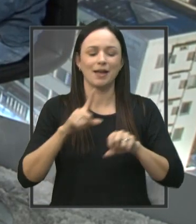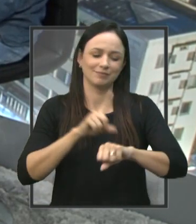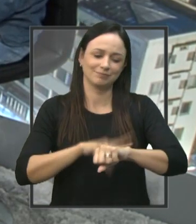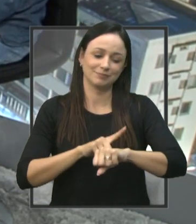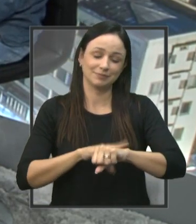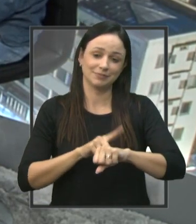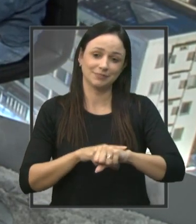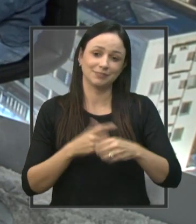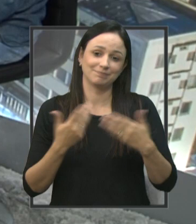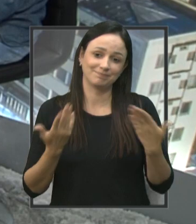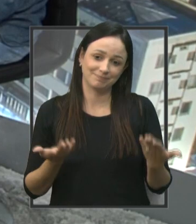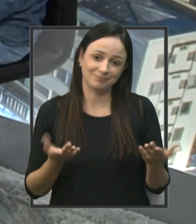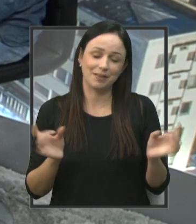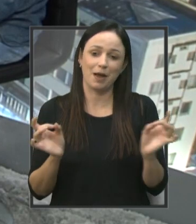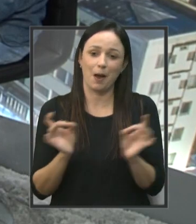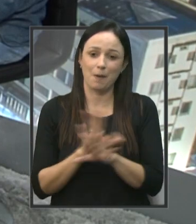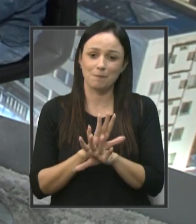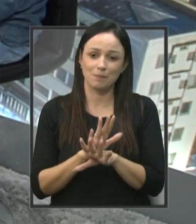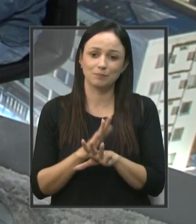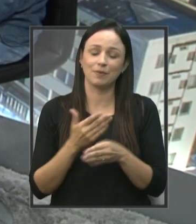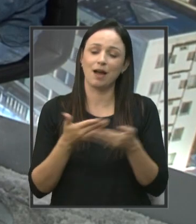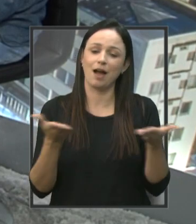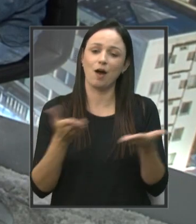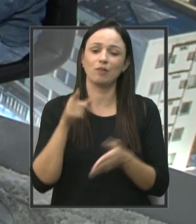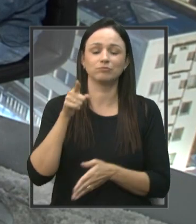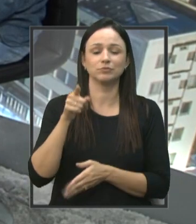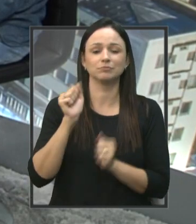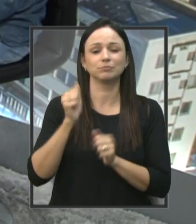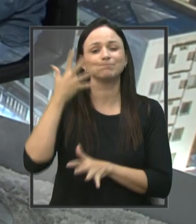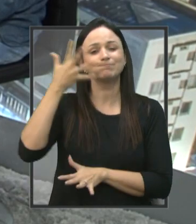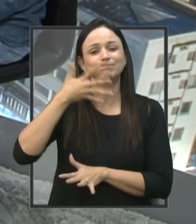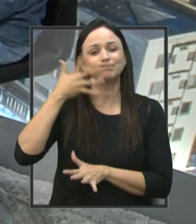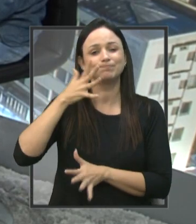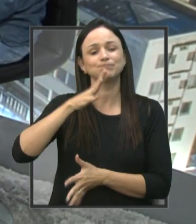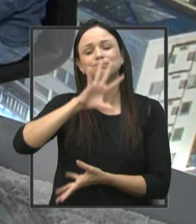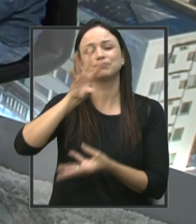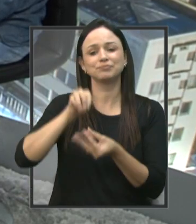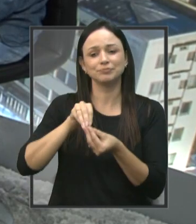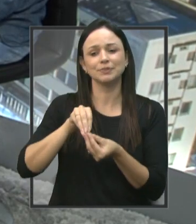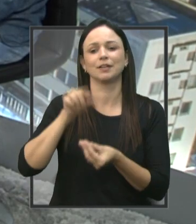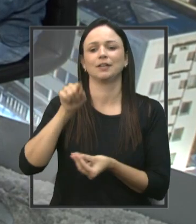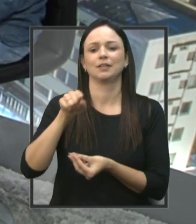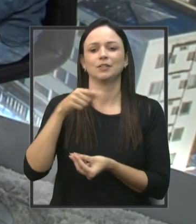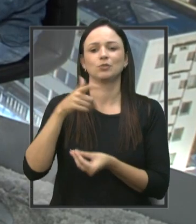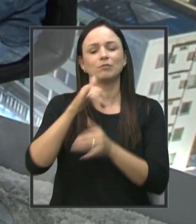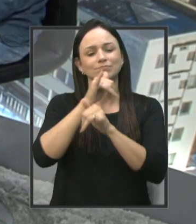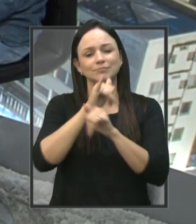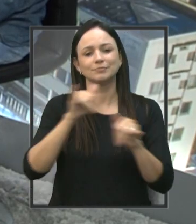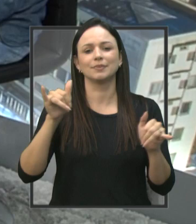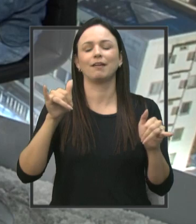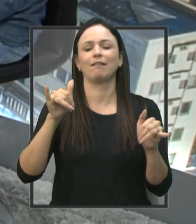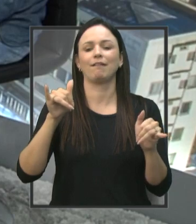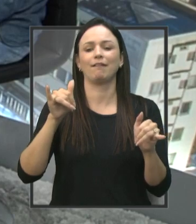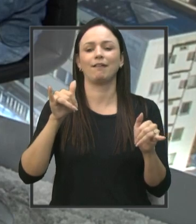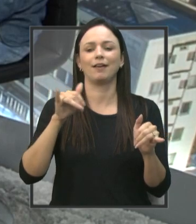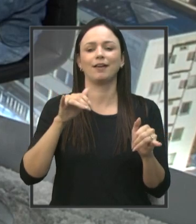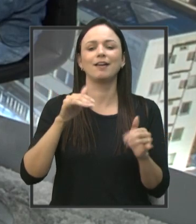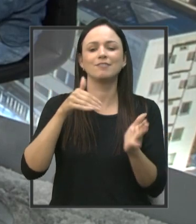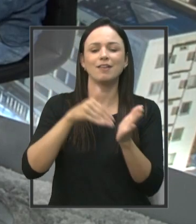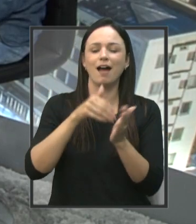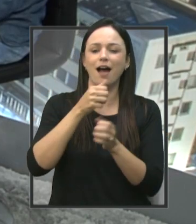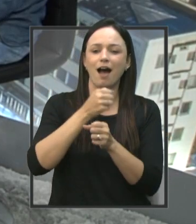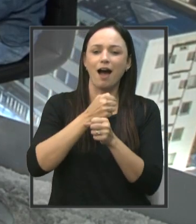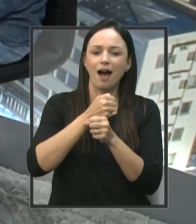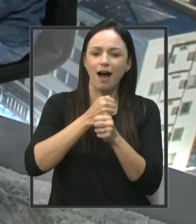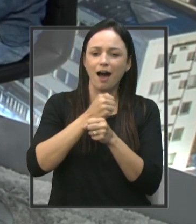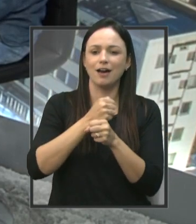tempo já está praticamente esgotado. Eu quero abrir espaço agora para o senhor, para as considerações finais, para a sua mensagem de fim de ano e de início de